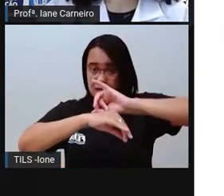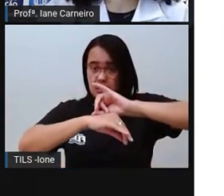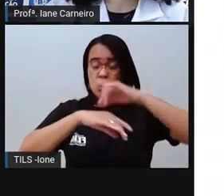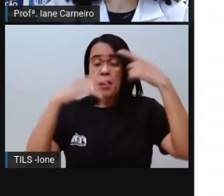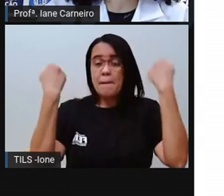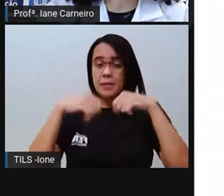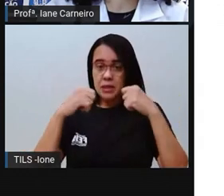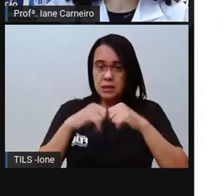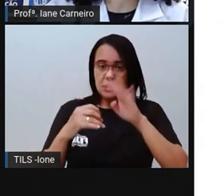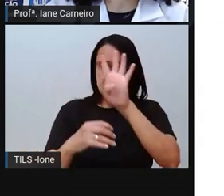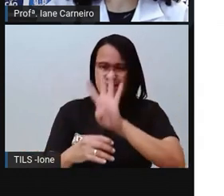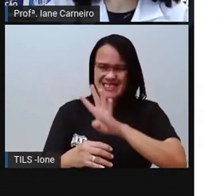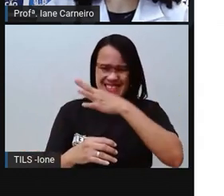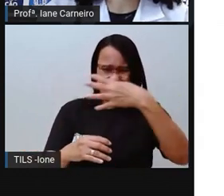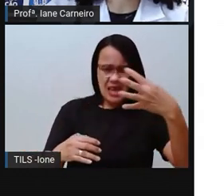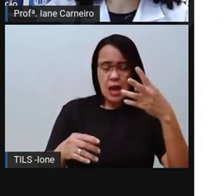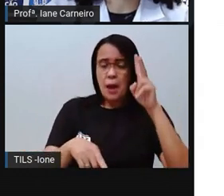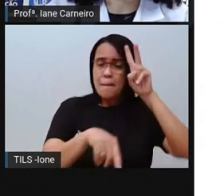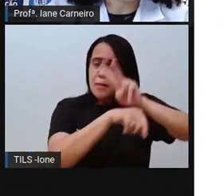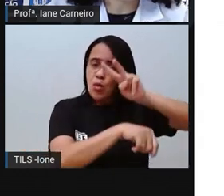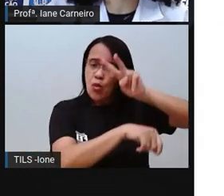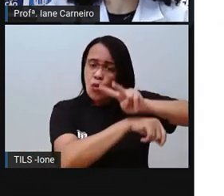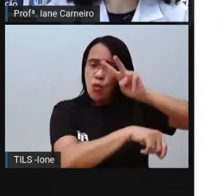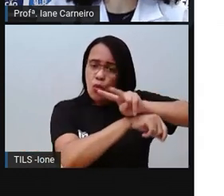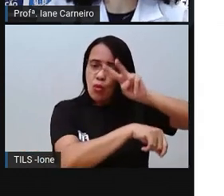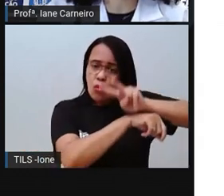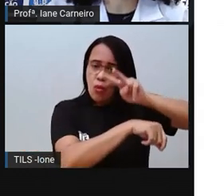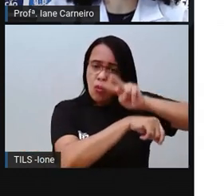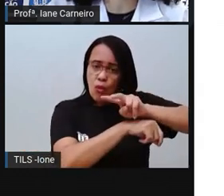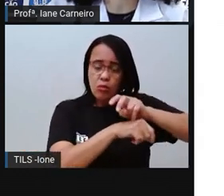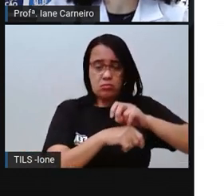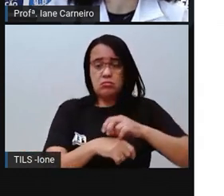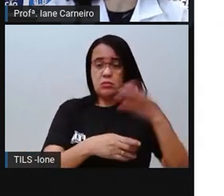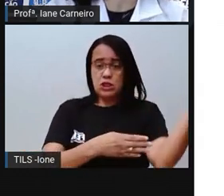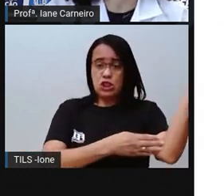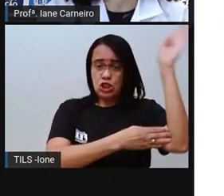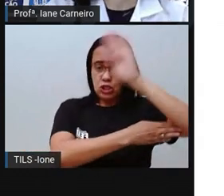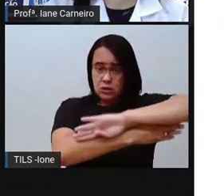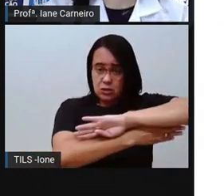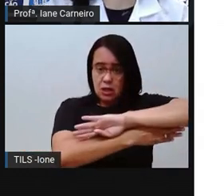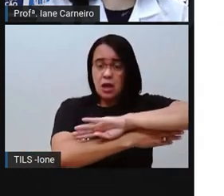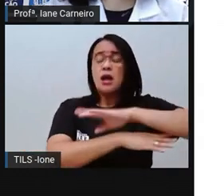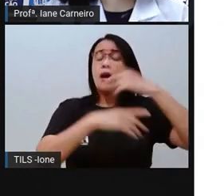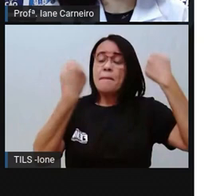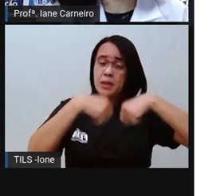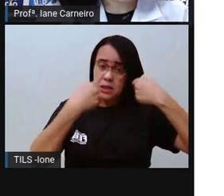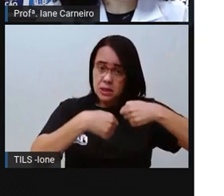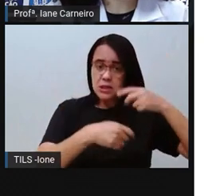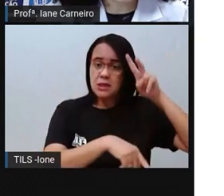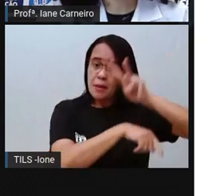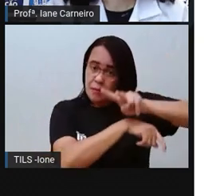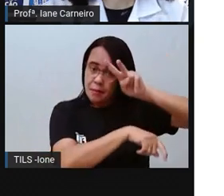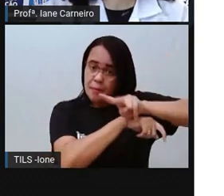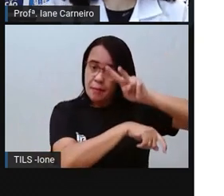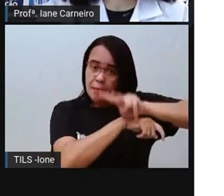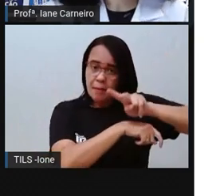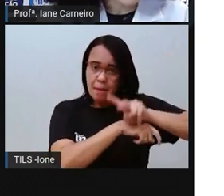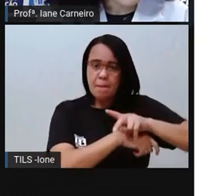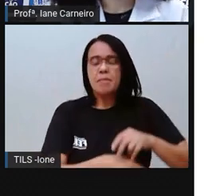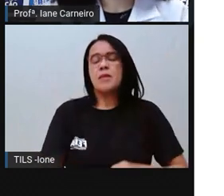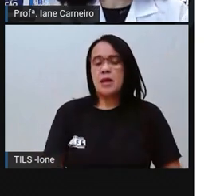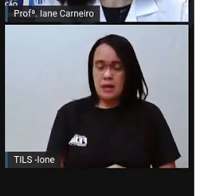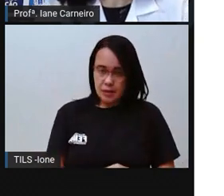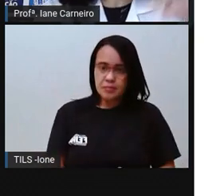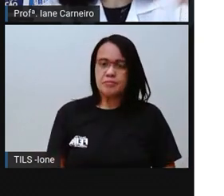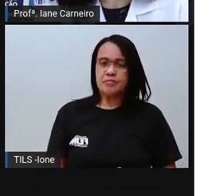precisa ter proteção na tela, né? Tem alguns condomínios aqui em feira que as casas são de andar, né? E precisa